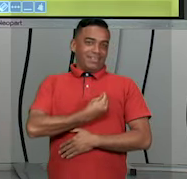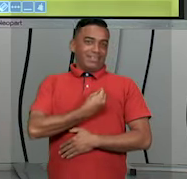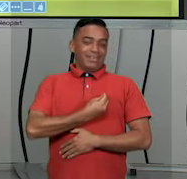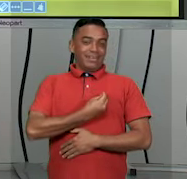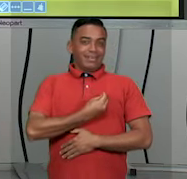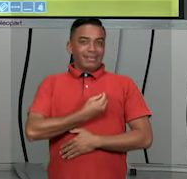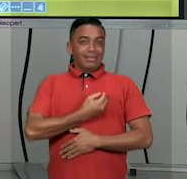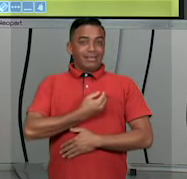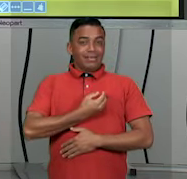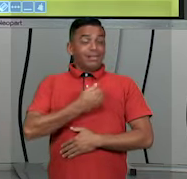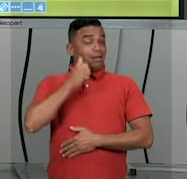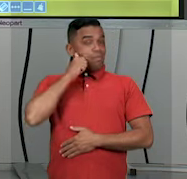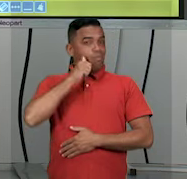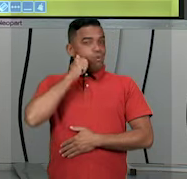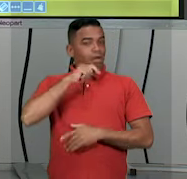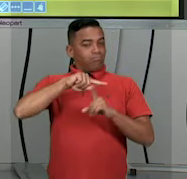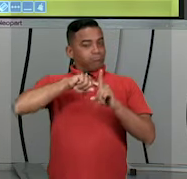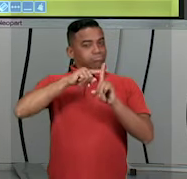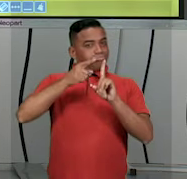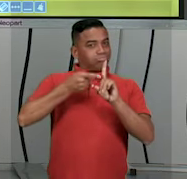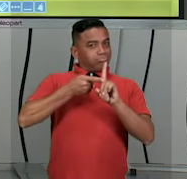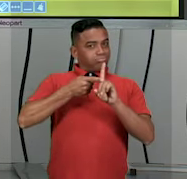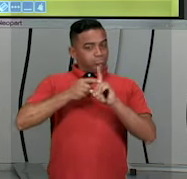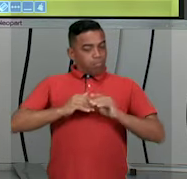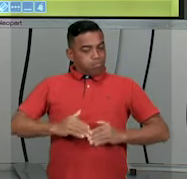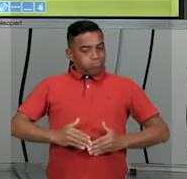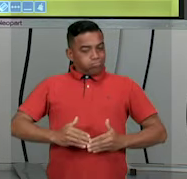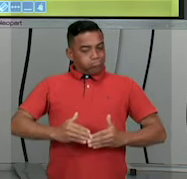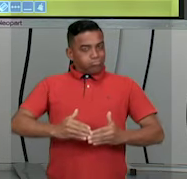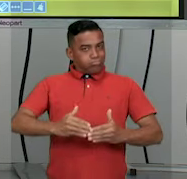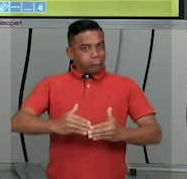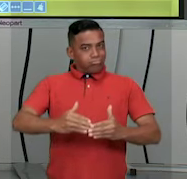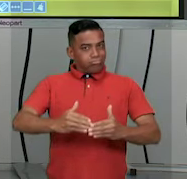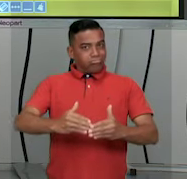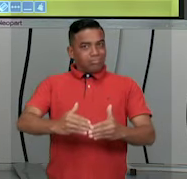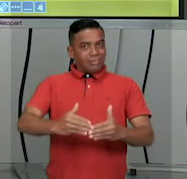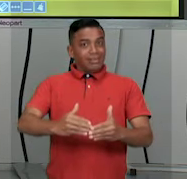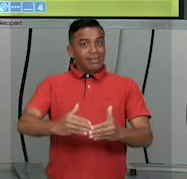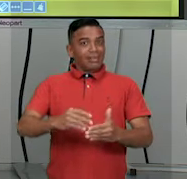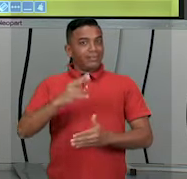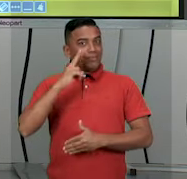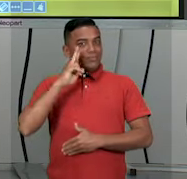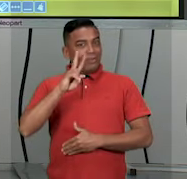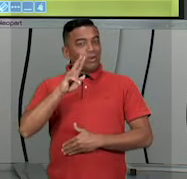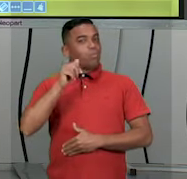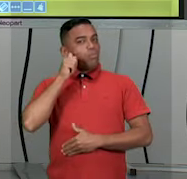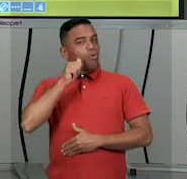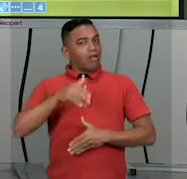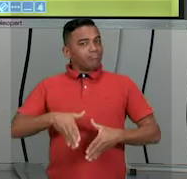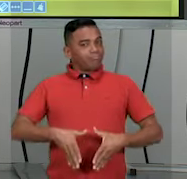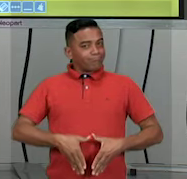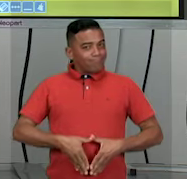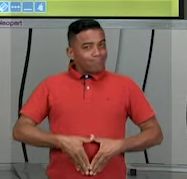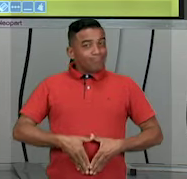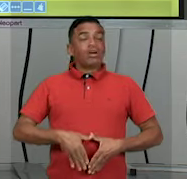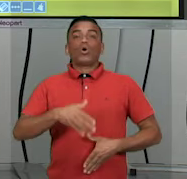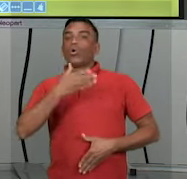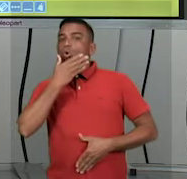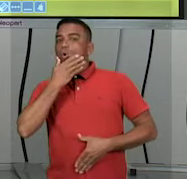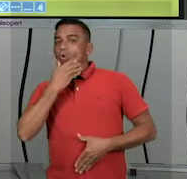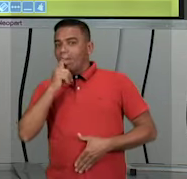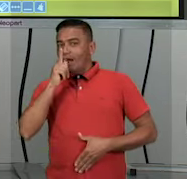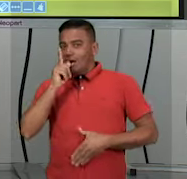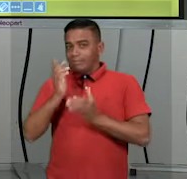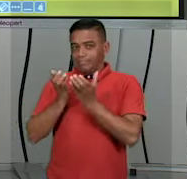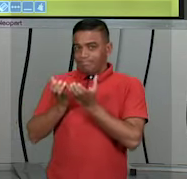desenvolver no corpo da mulher. Então a gente viu aqui o sistema reprodutor feminino e o sistema reprodutor masculino.